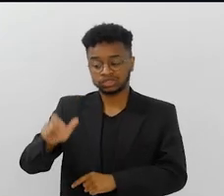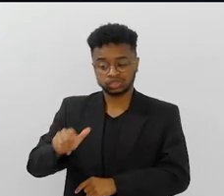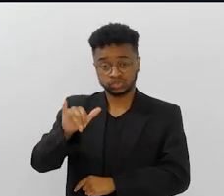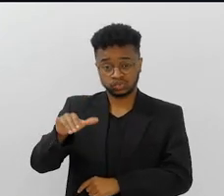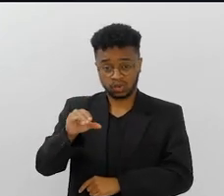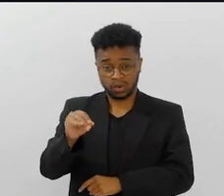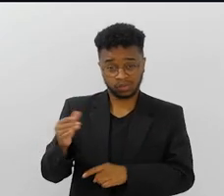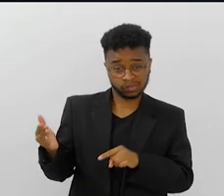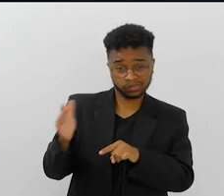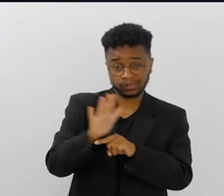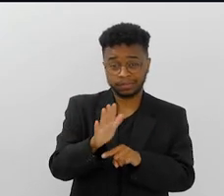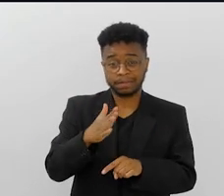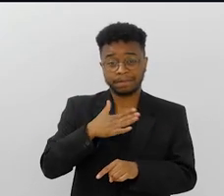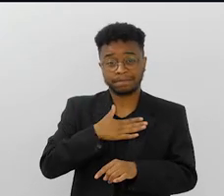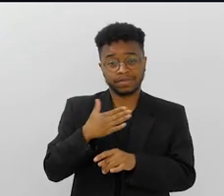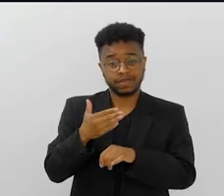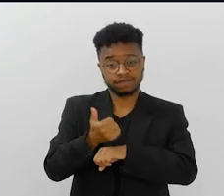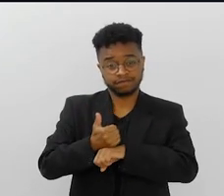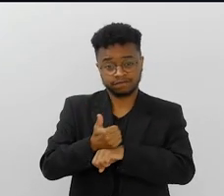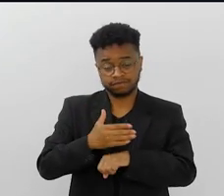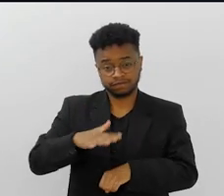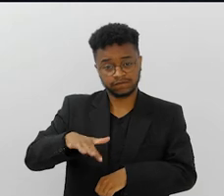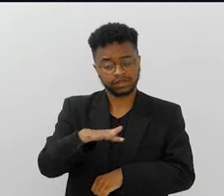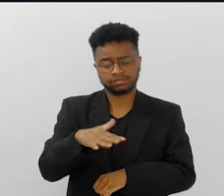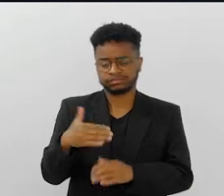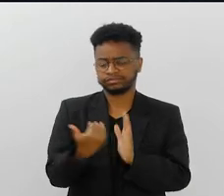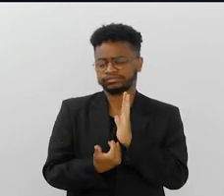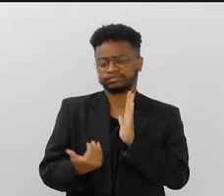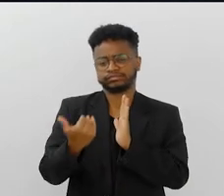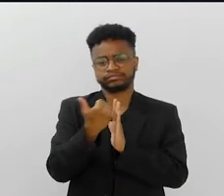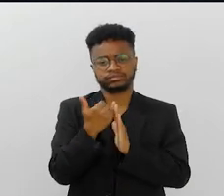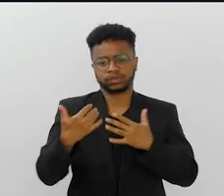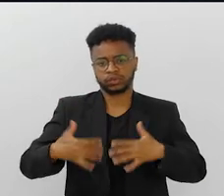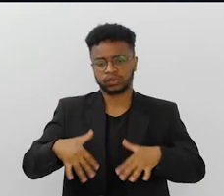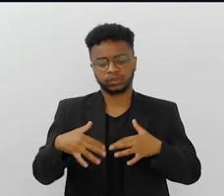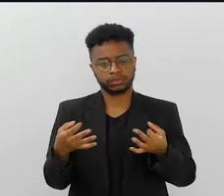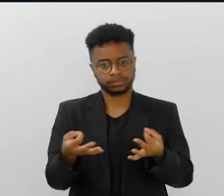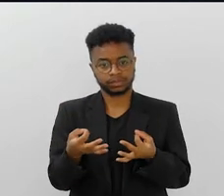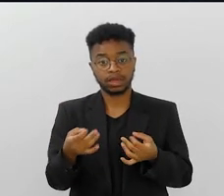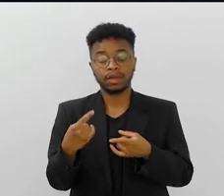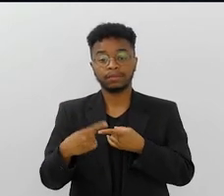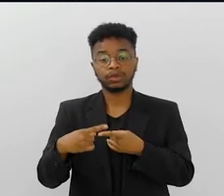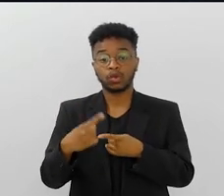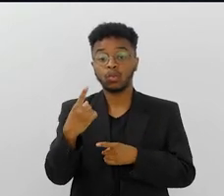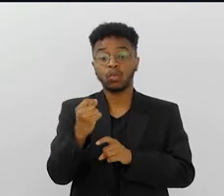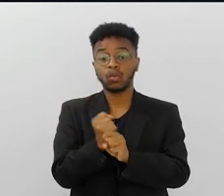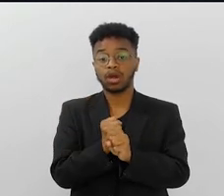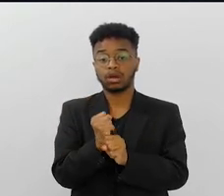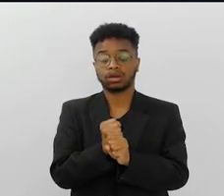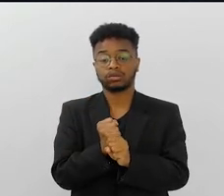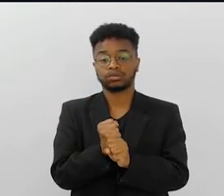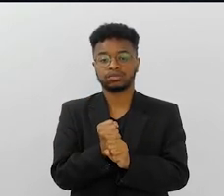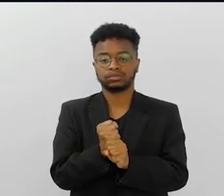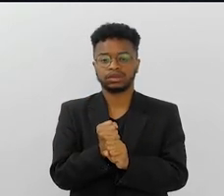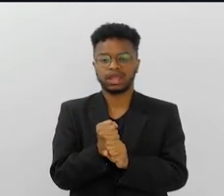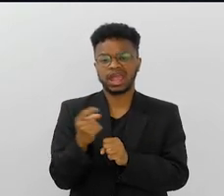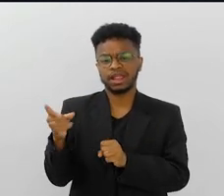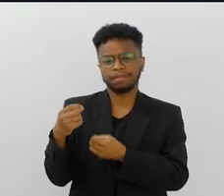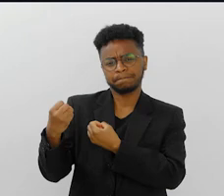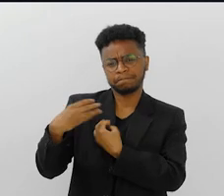contribuição que o João promove a minha carreira é fantástica. Porque ali, naquele um ano,